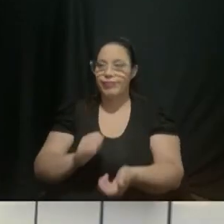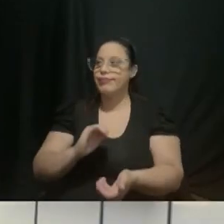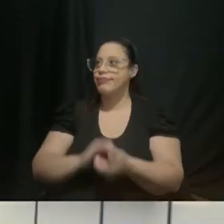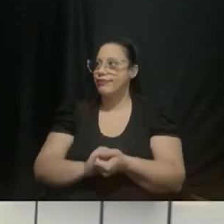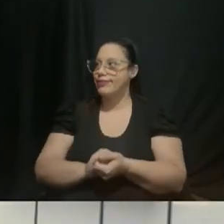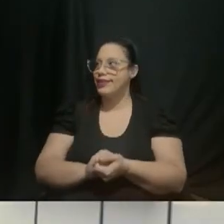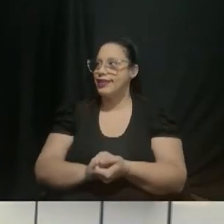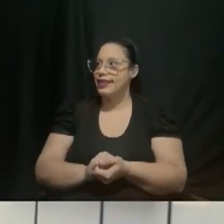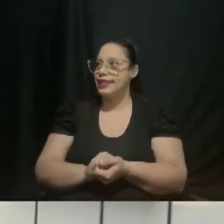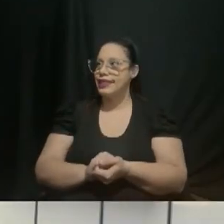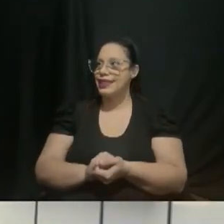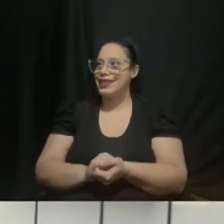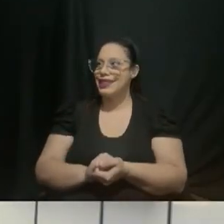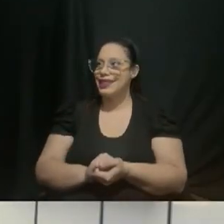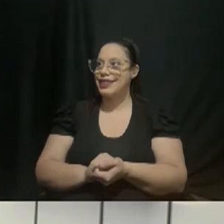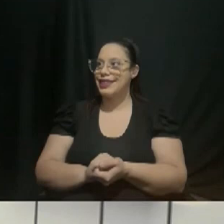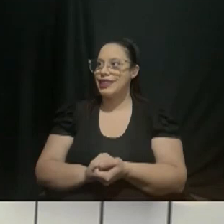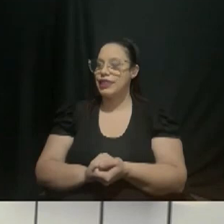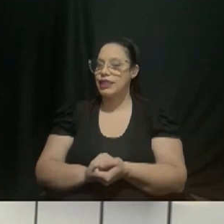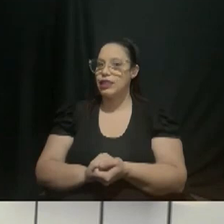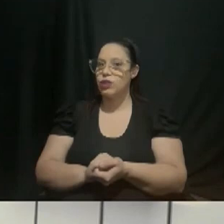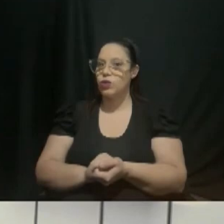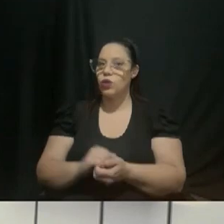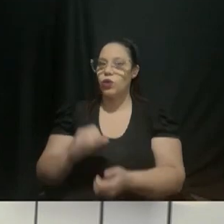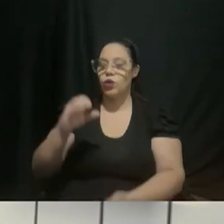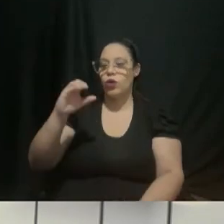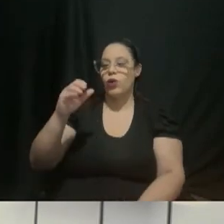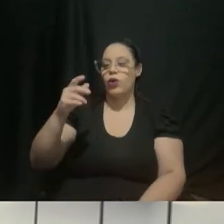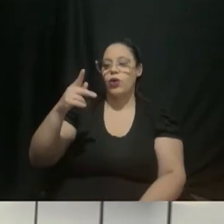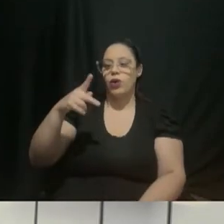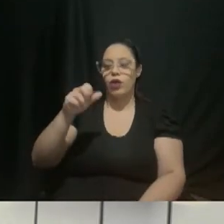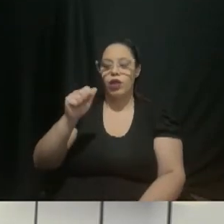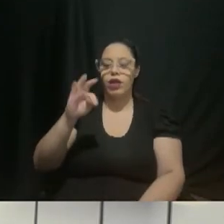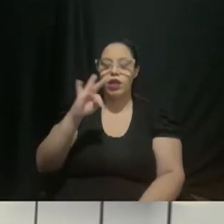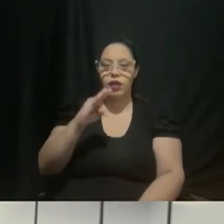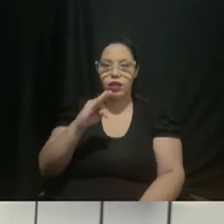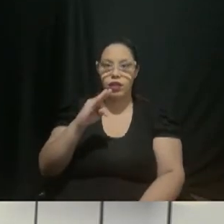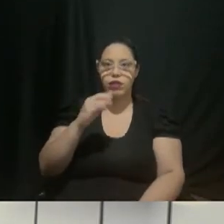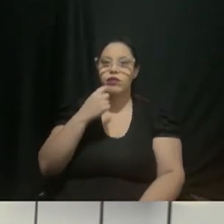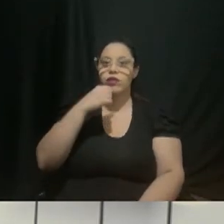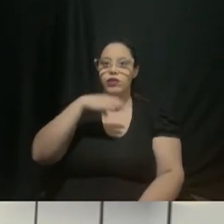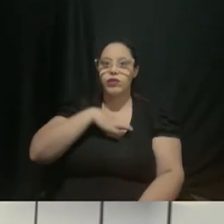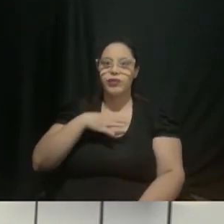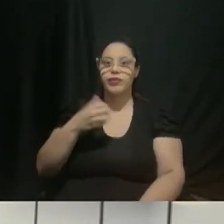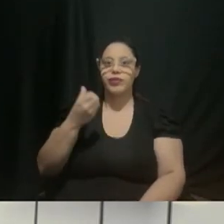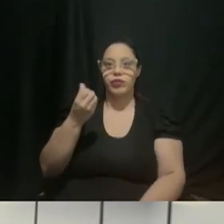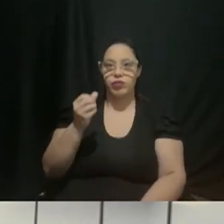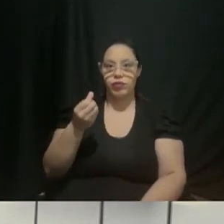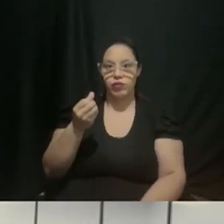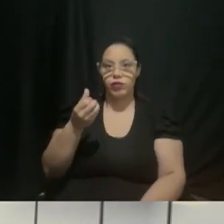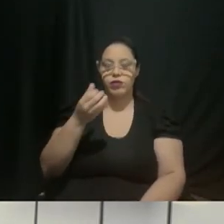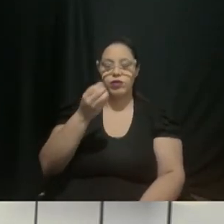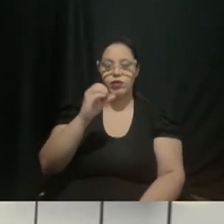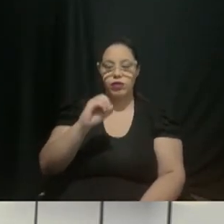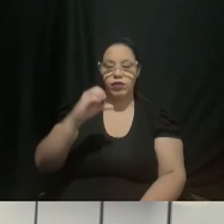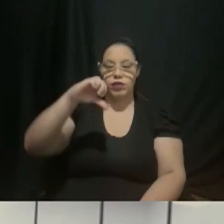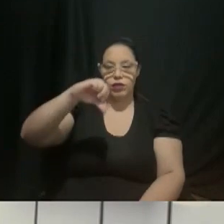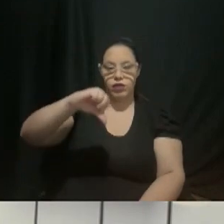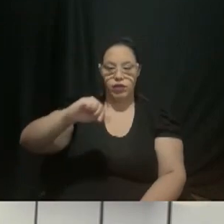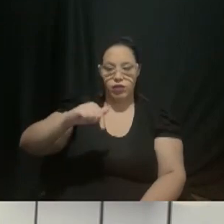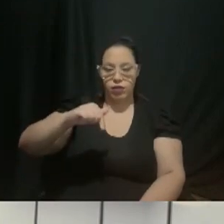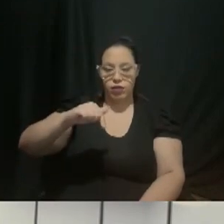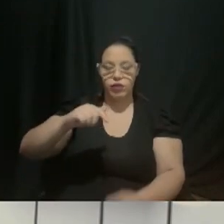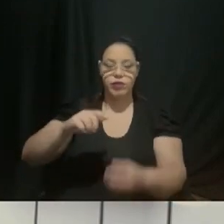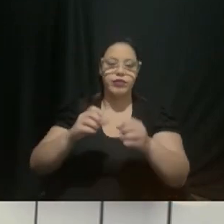O Centro Público de Apoio ao Trabalhador de Campinas está com 607 vagas disponíveis para esta